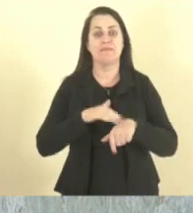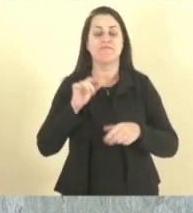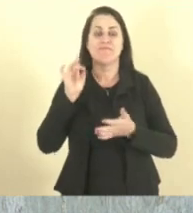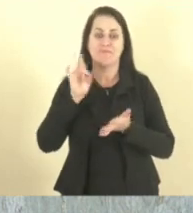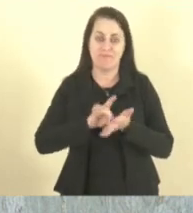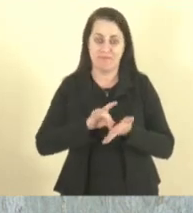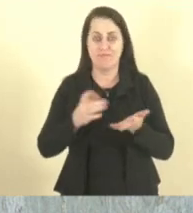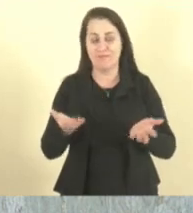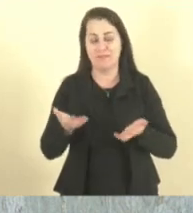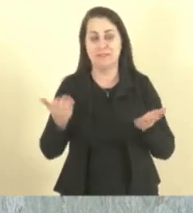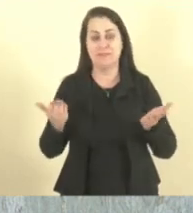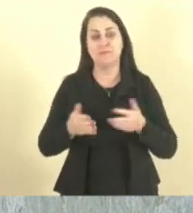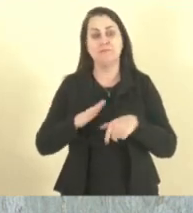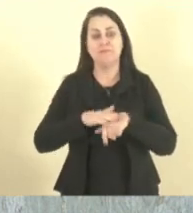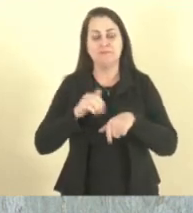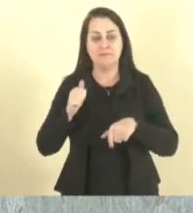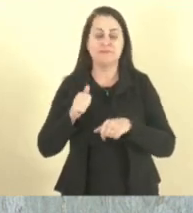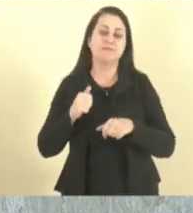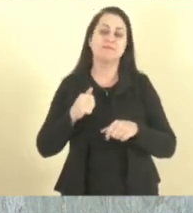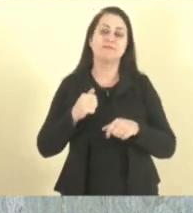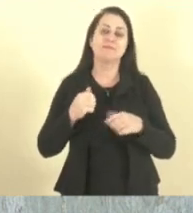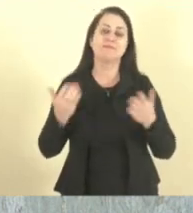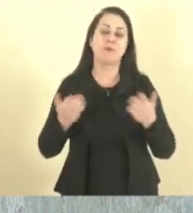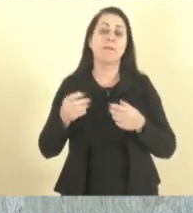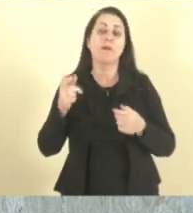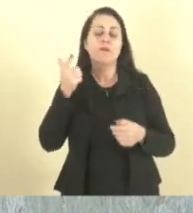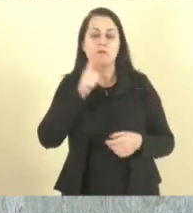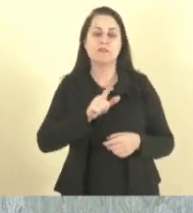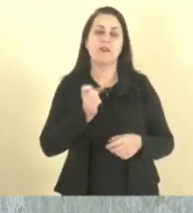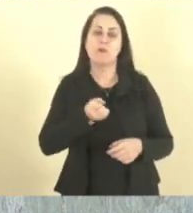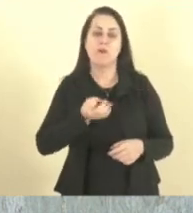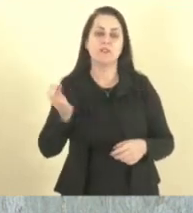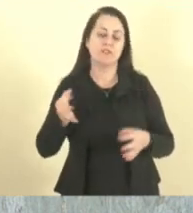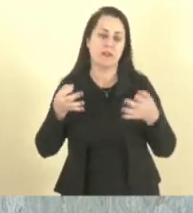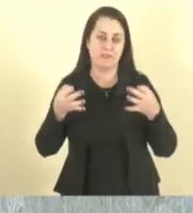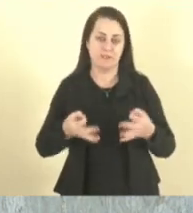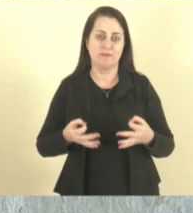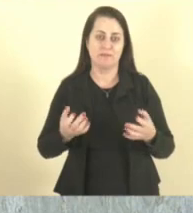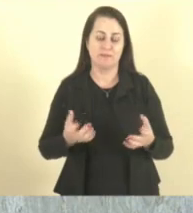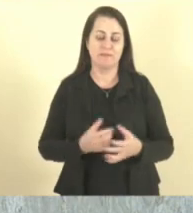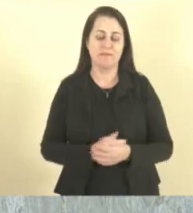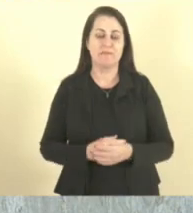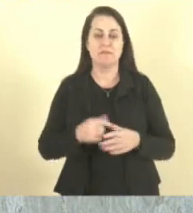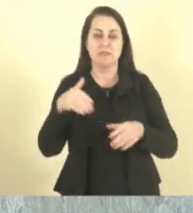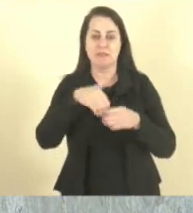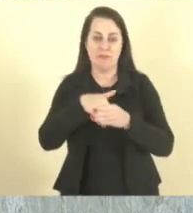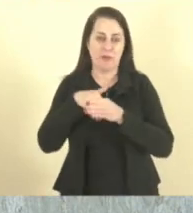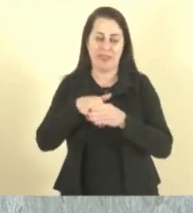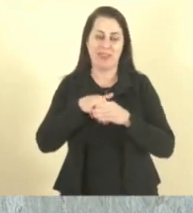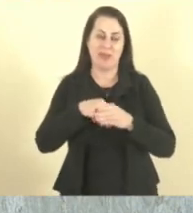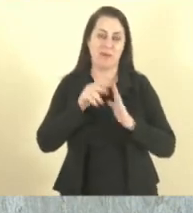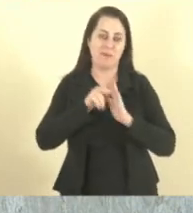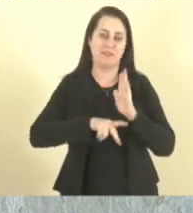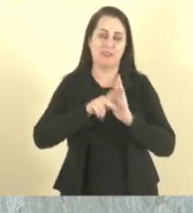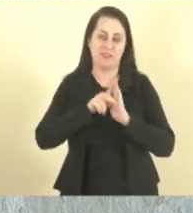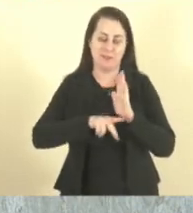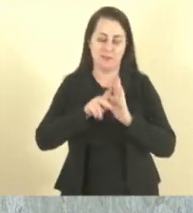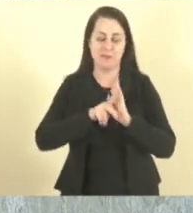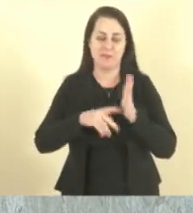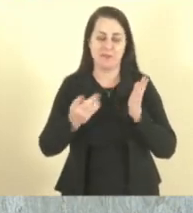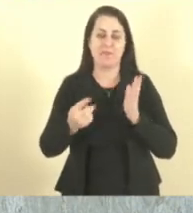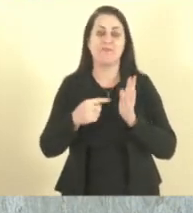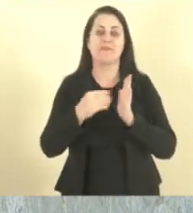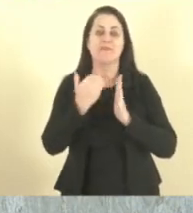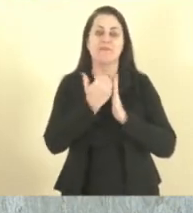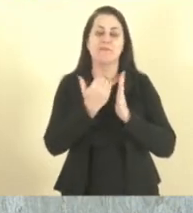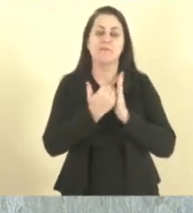convocado e veio aqui prestigiar para a gente poder ter coro e votar os projetos, principalmente esse da pauta, o número 3. Que